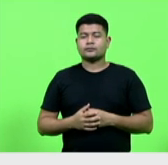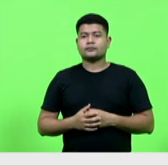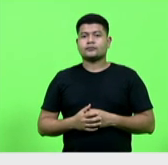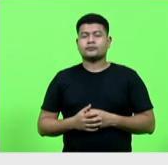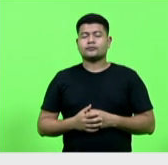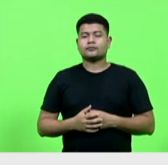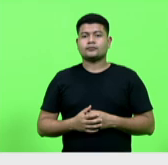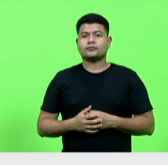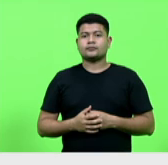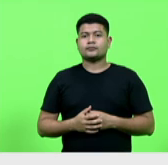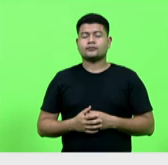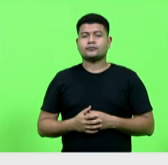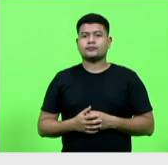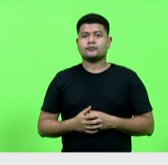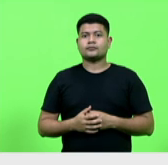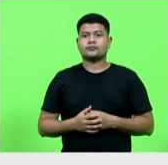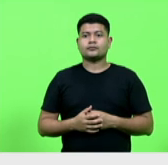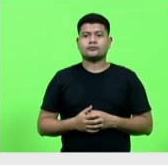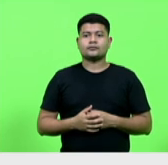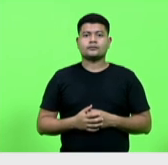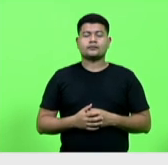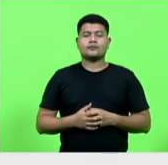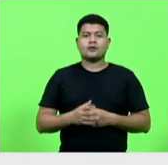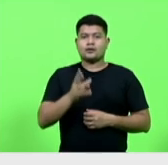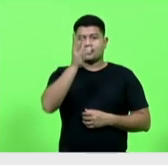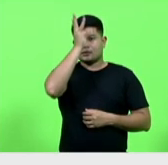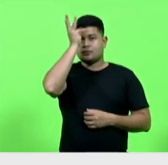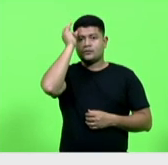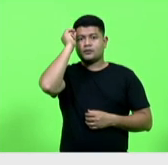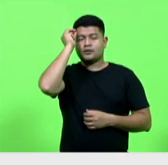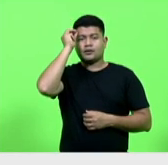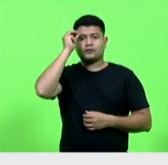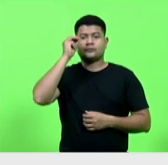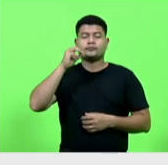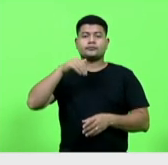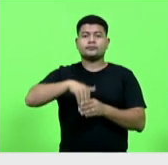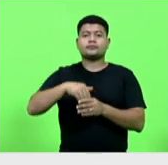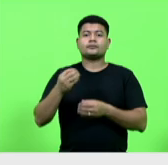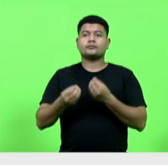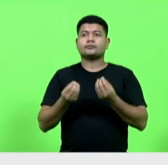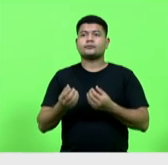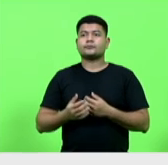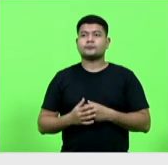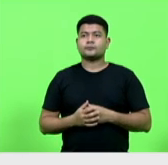como vota a deputada Luciane Carminati. Sim, presidente.